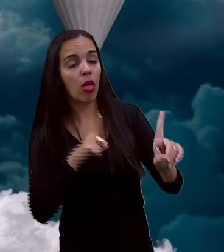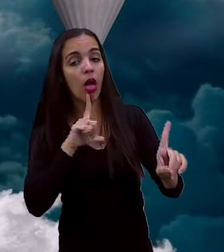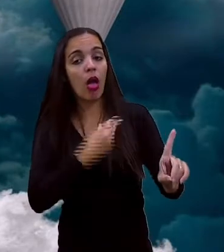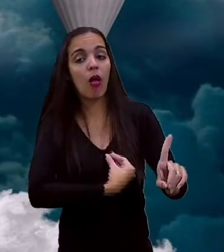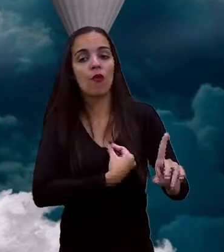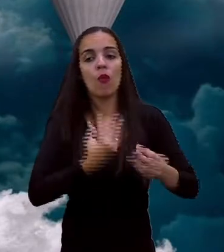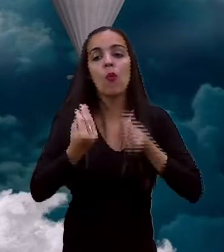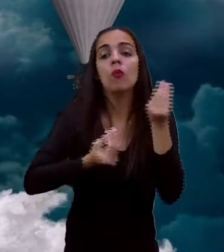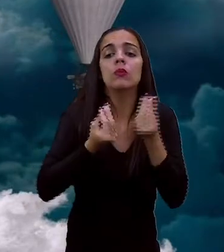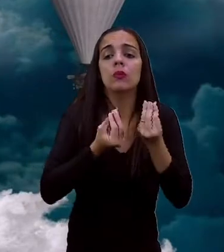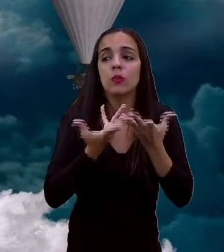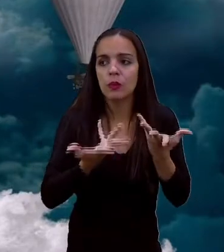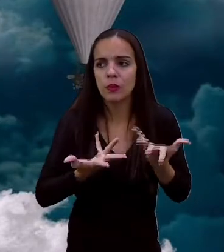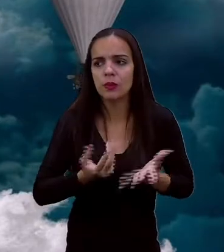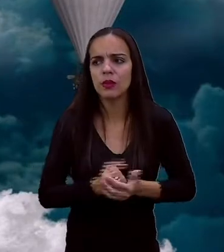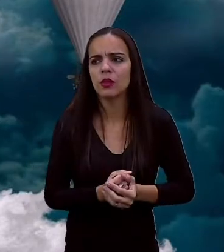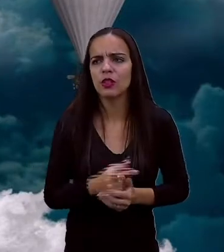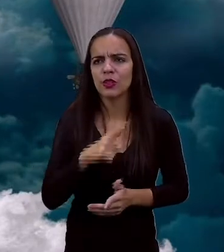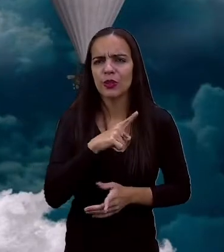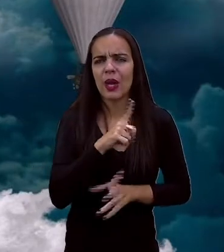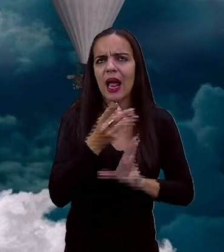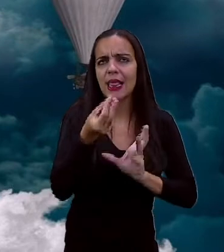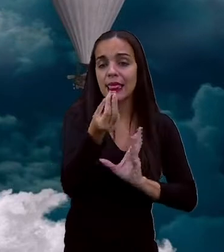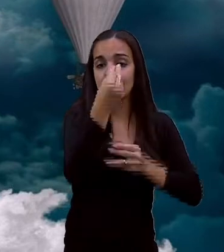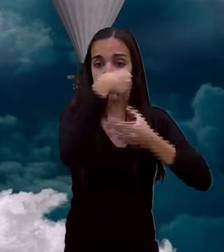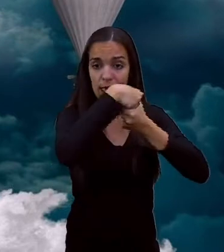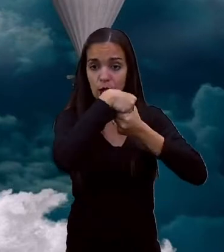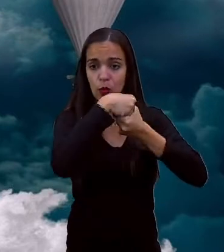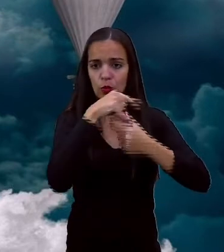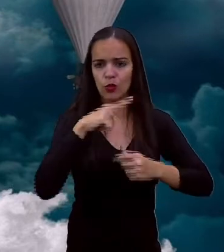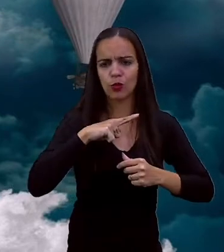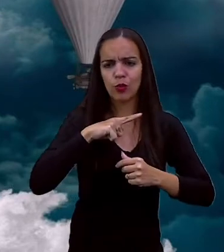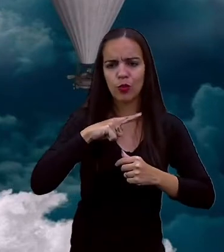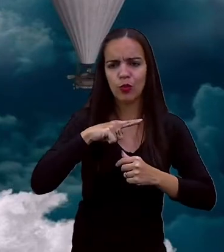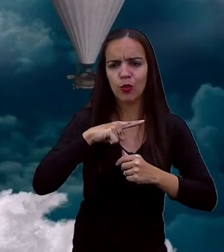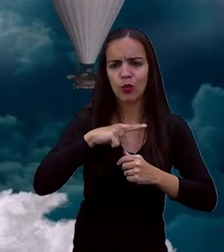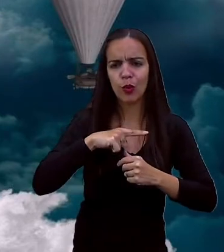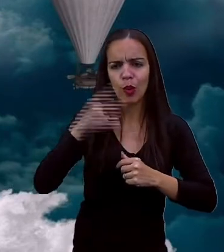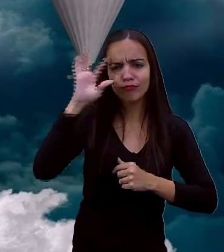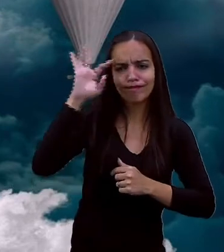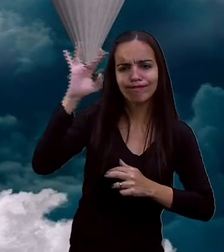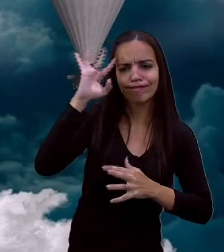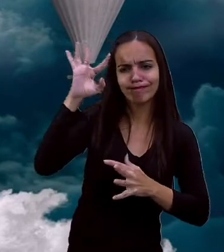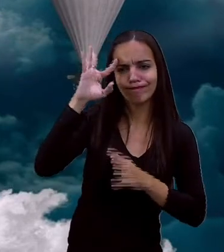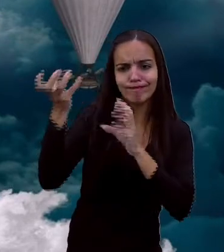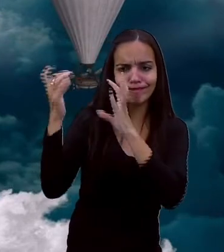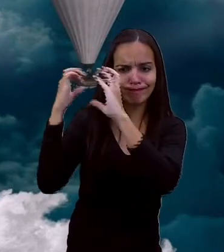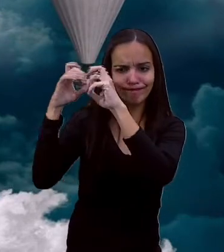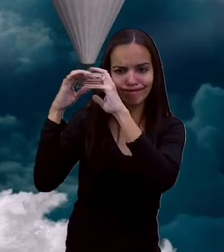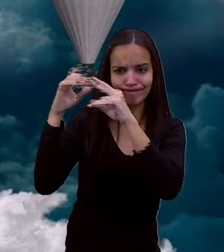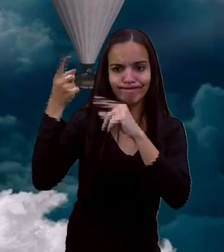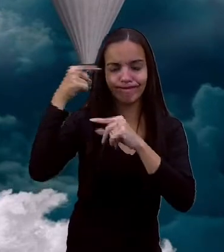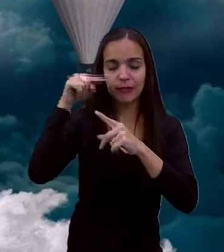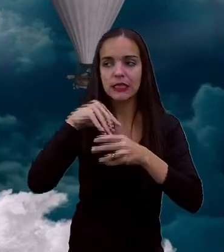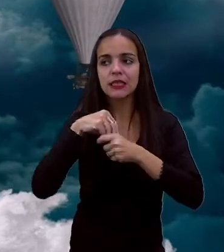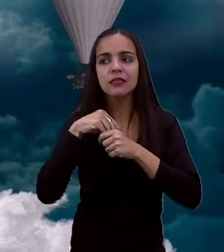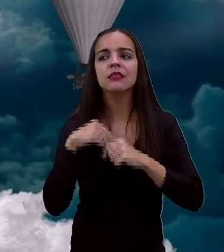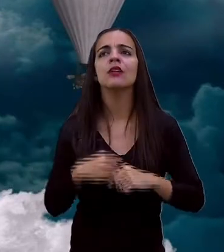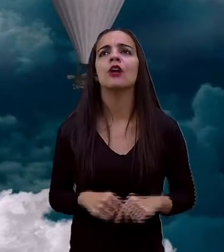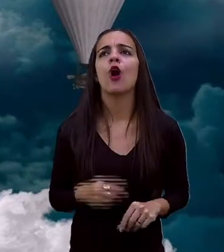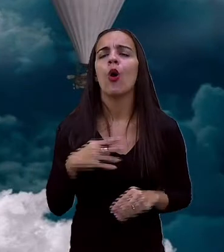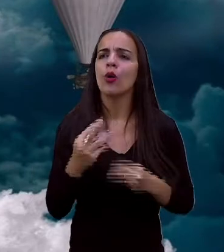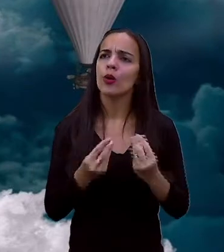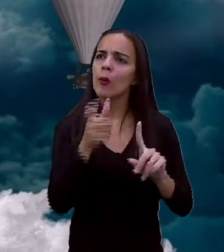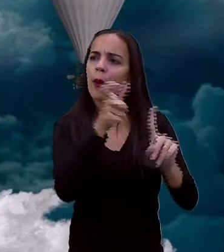que o conto psicológico, ele somente vai trazer lembranças das